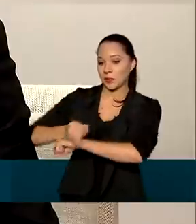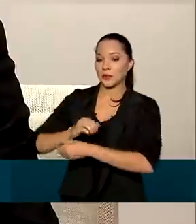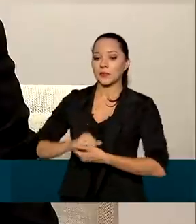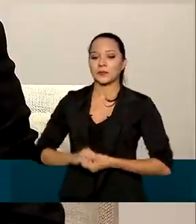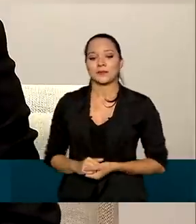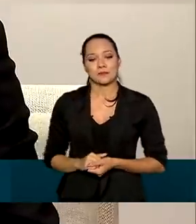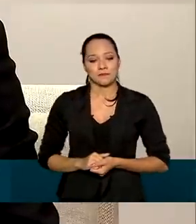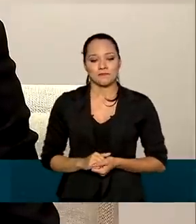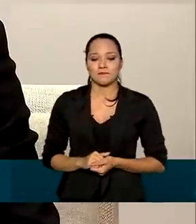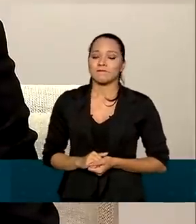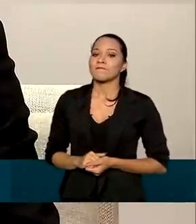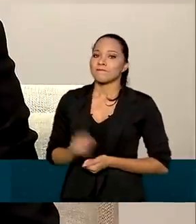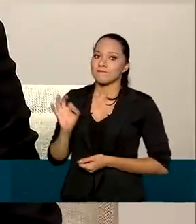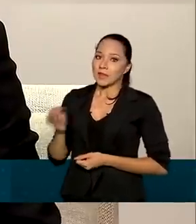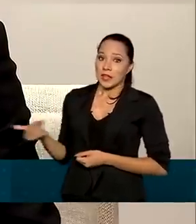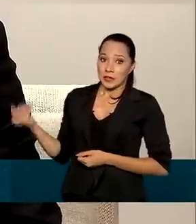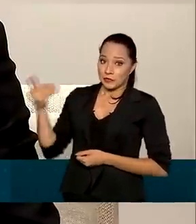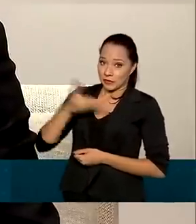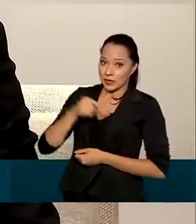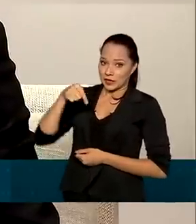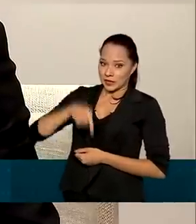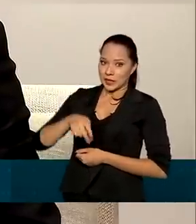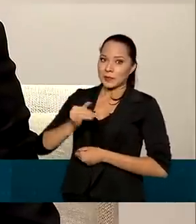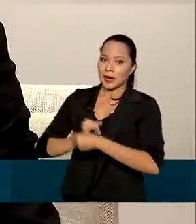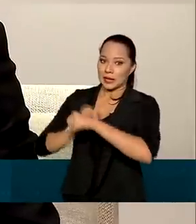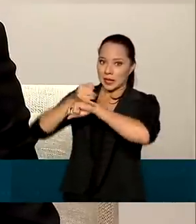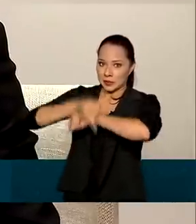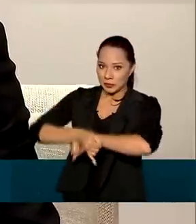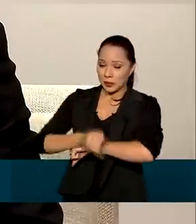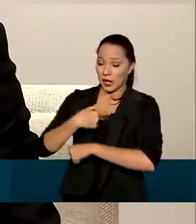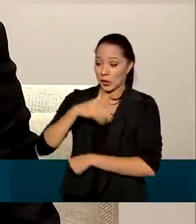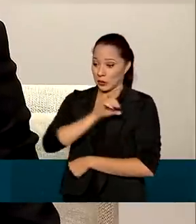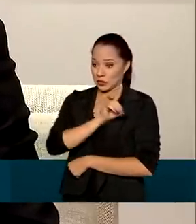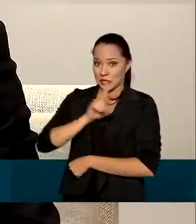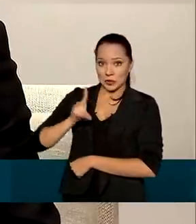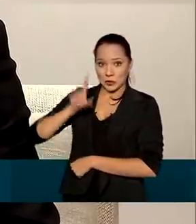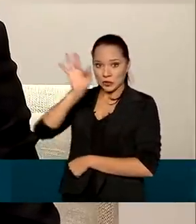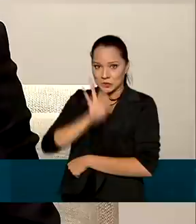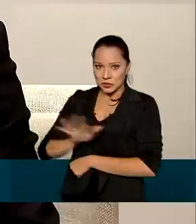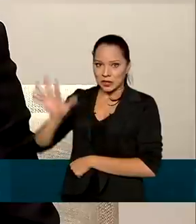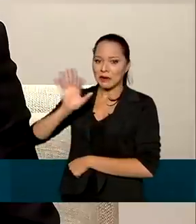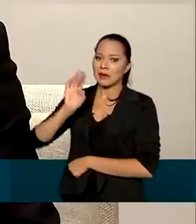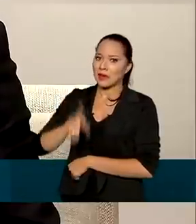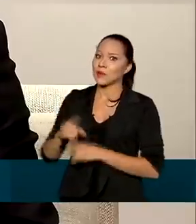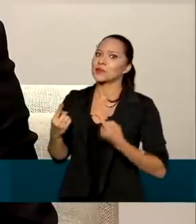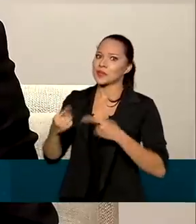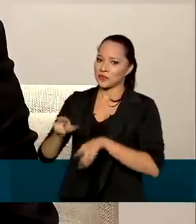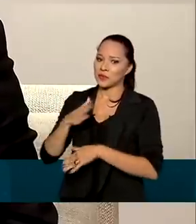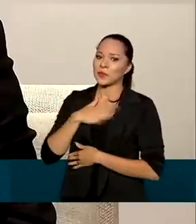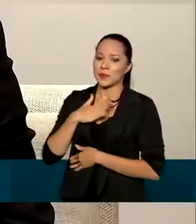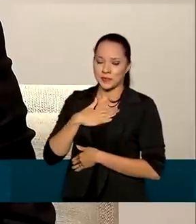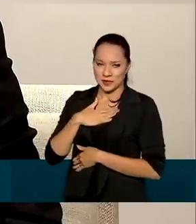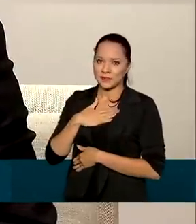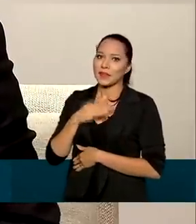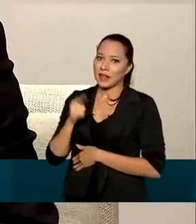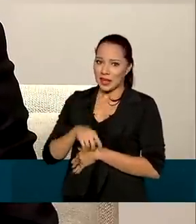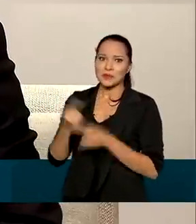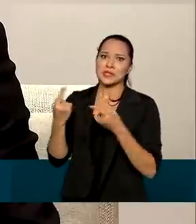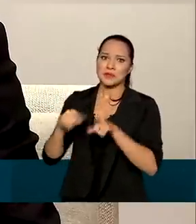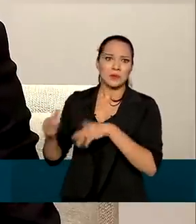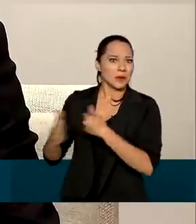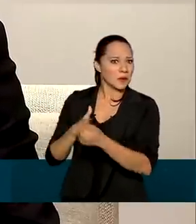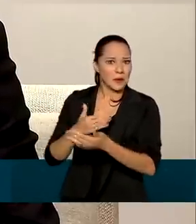a vinda para Itaipu, para exercer o cargo de diretor-geral, é um desafio para mim. É um desafio para qualquer